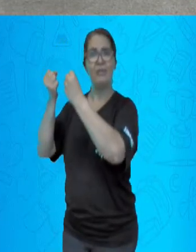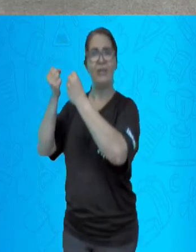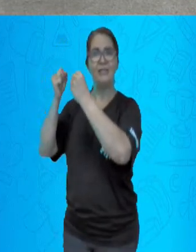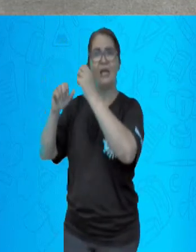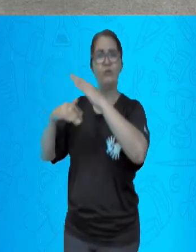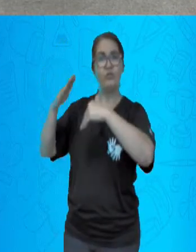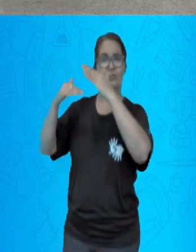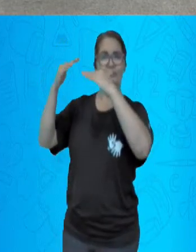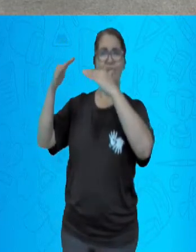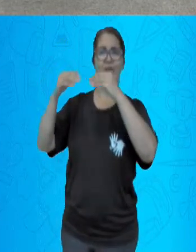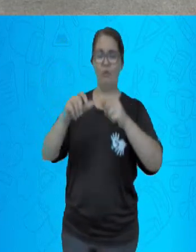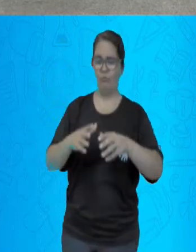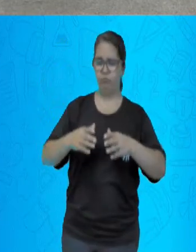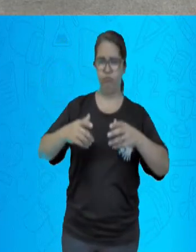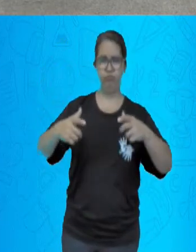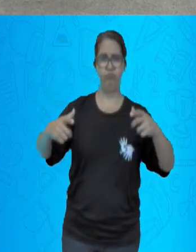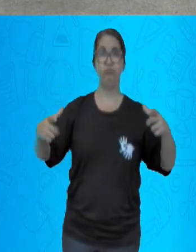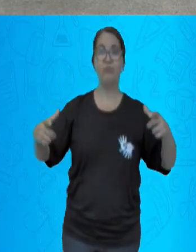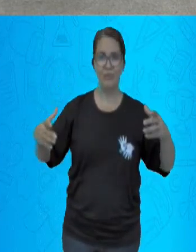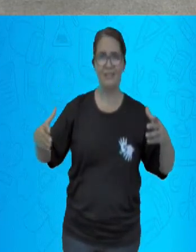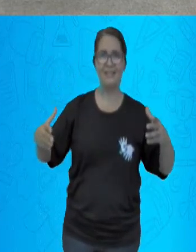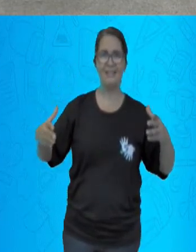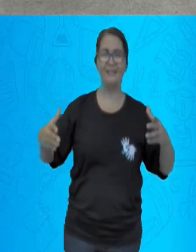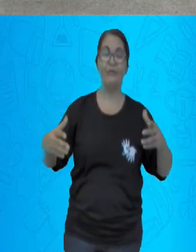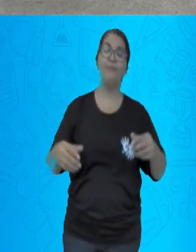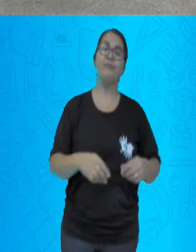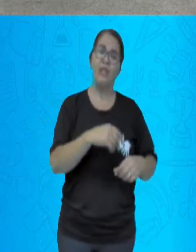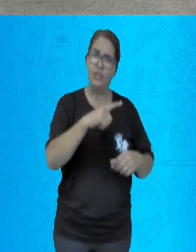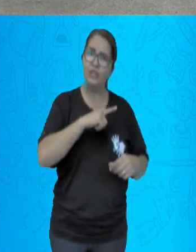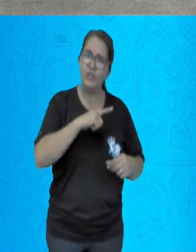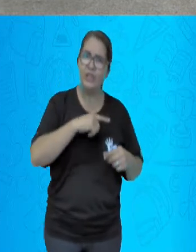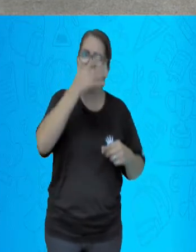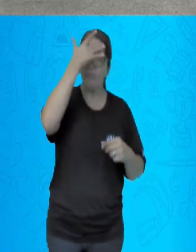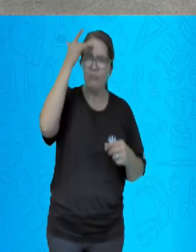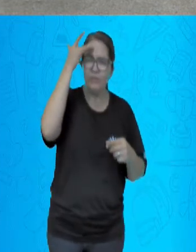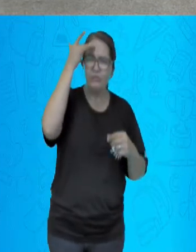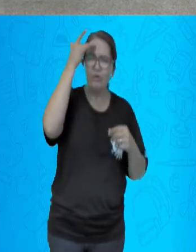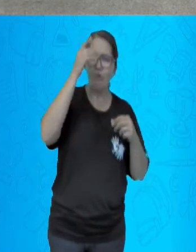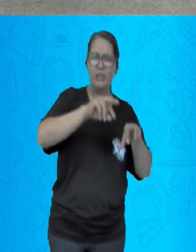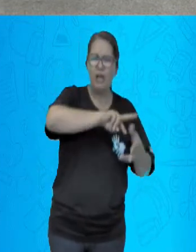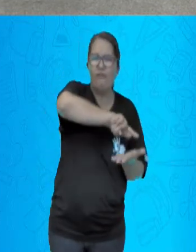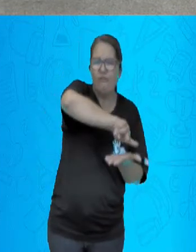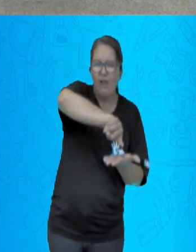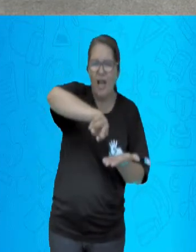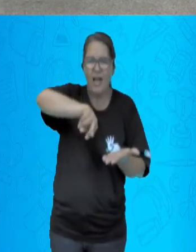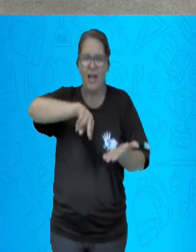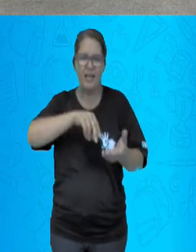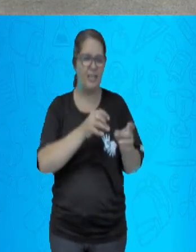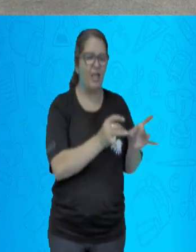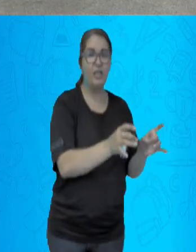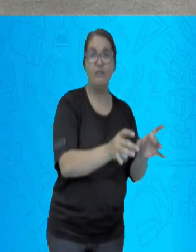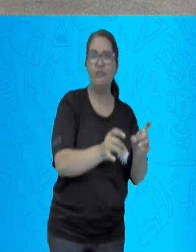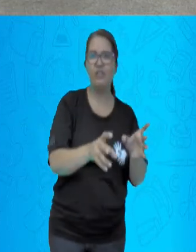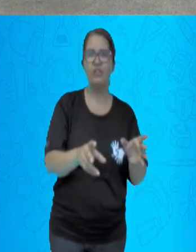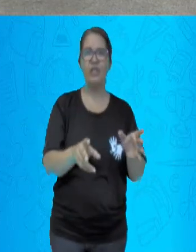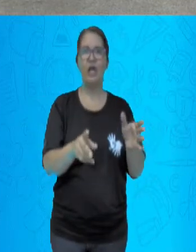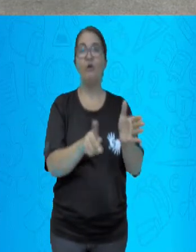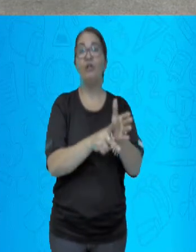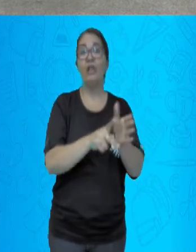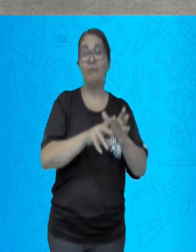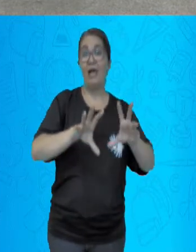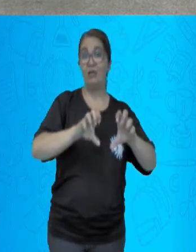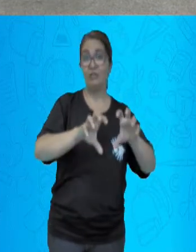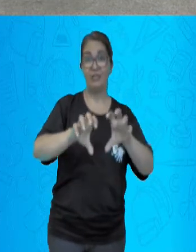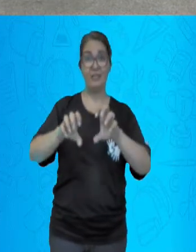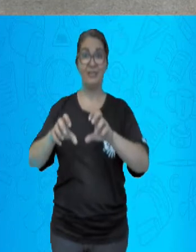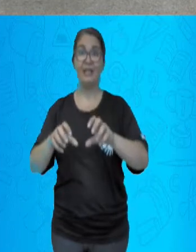proliferação de profissões liberais. A junção dessas novas formas de trabalho do imigrante com a